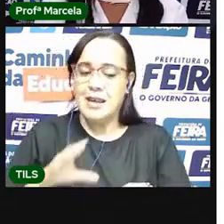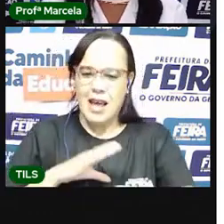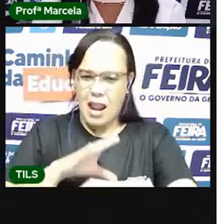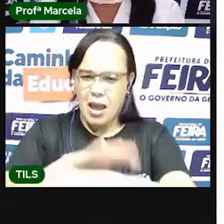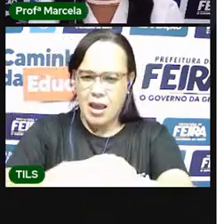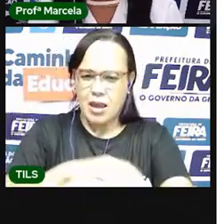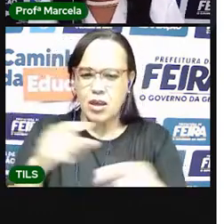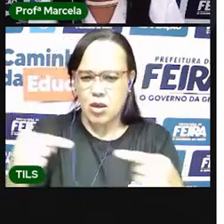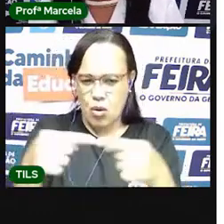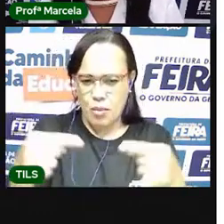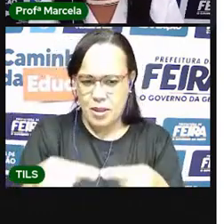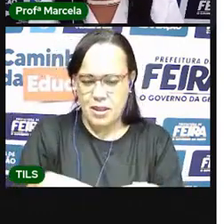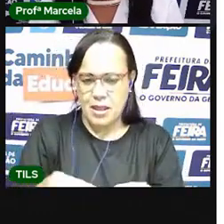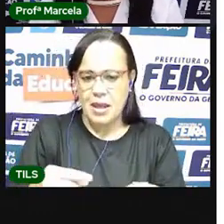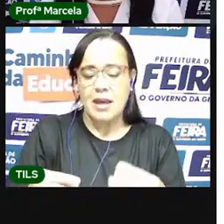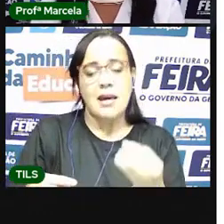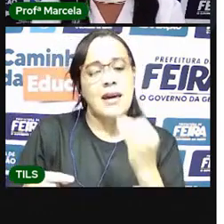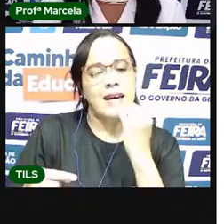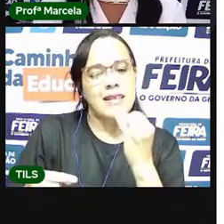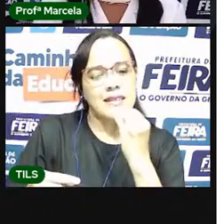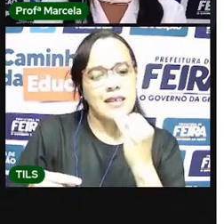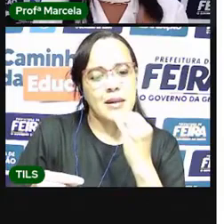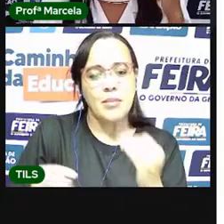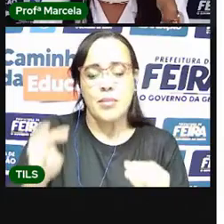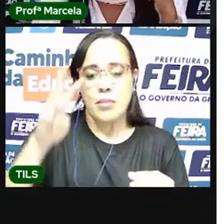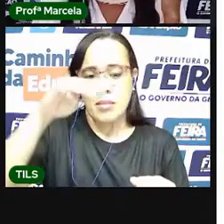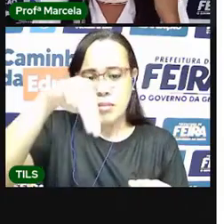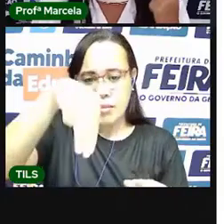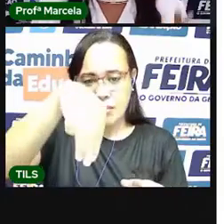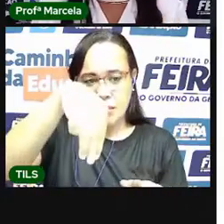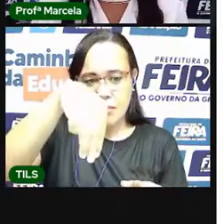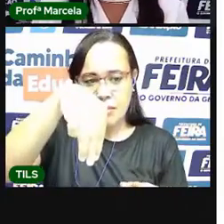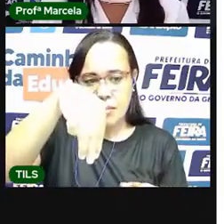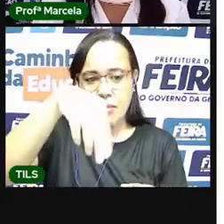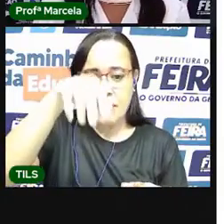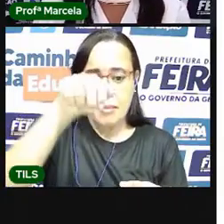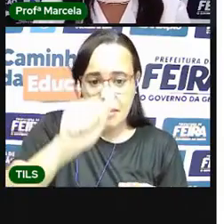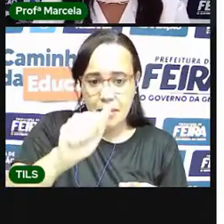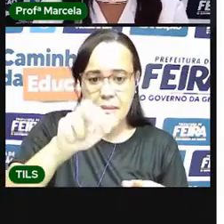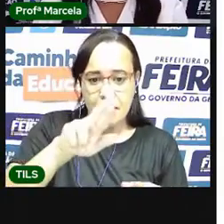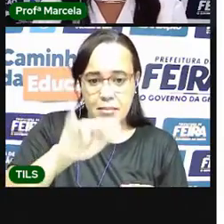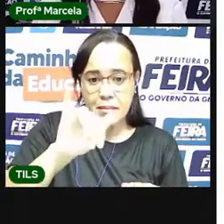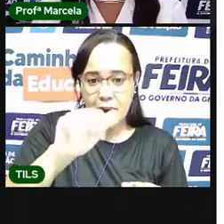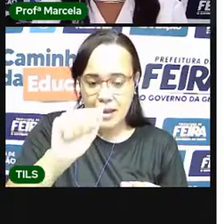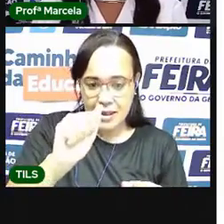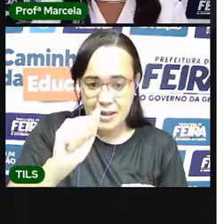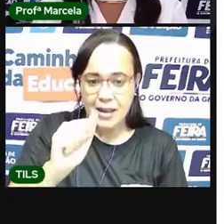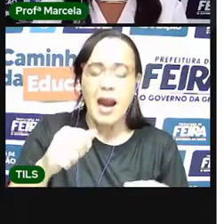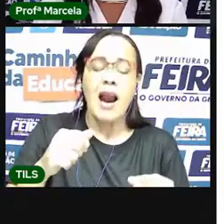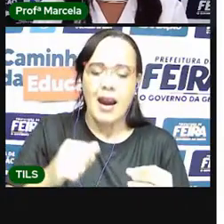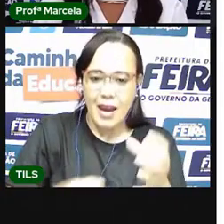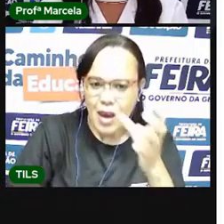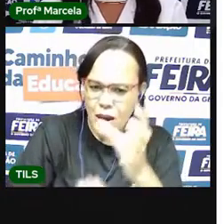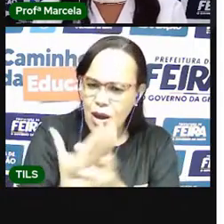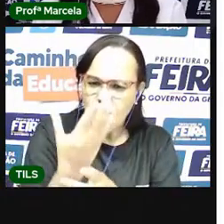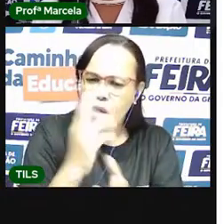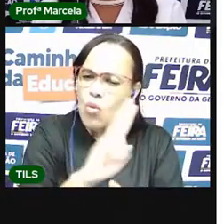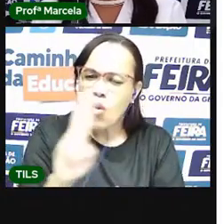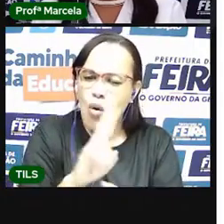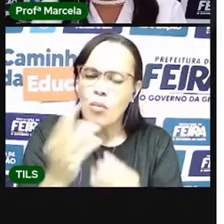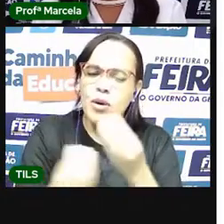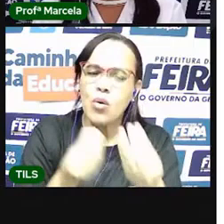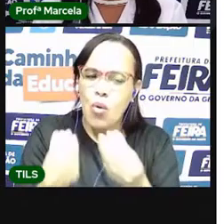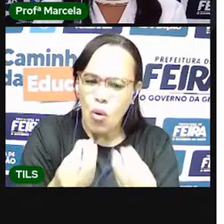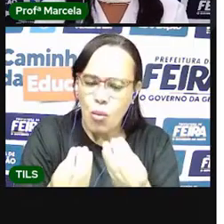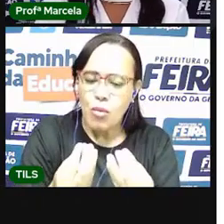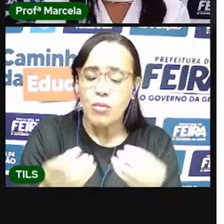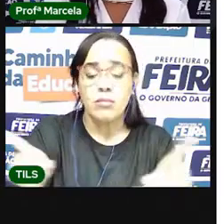Inclusive, o nome da minha mãe é Maria. Já descobri qual é a origem do nome dela. Rodrigo